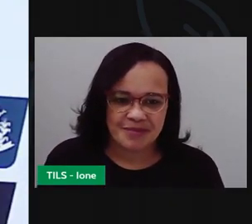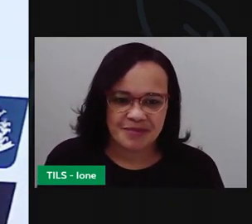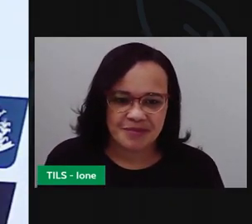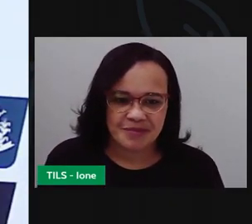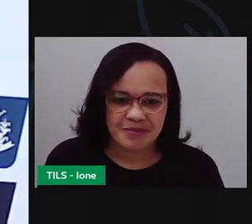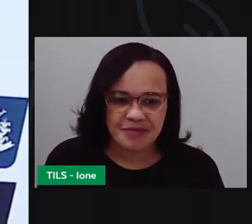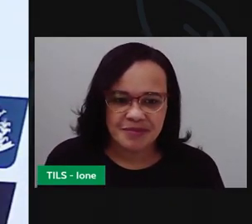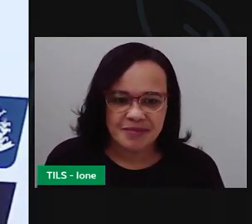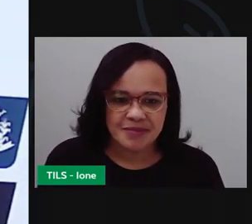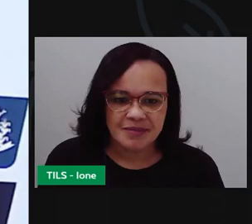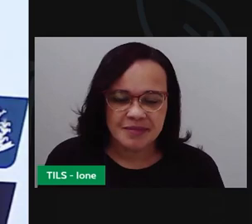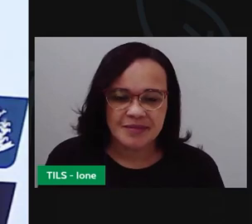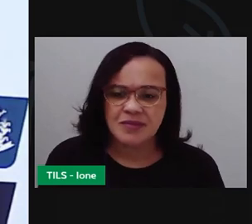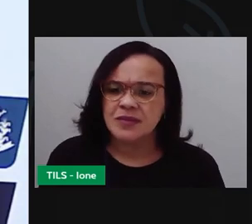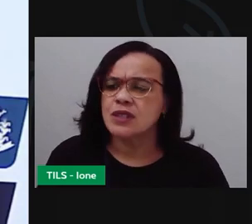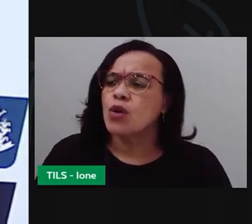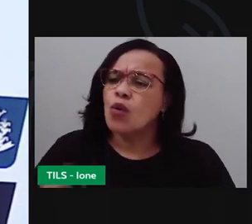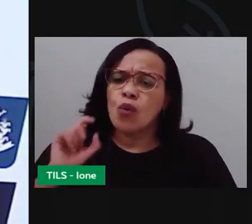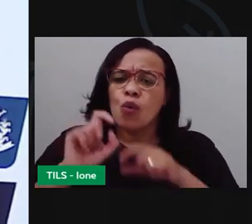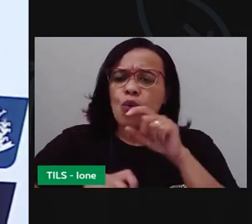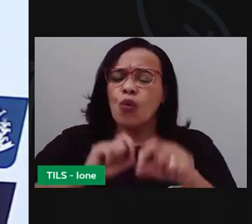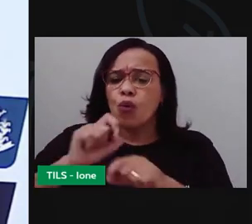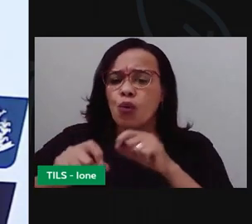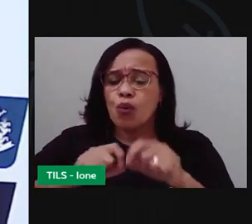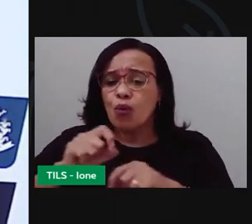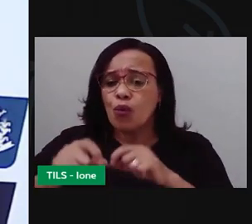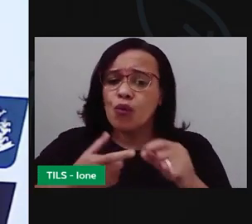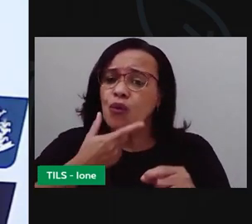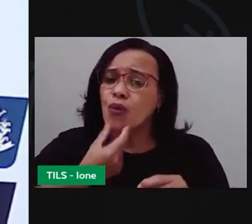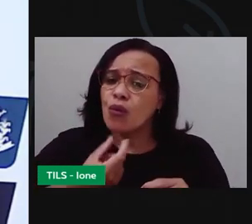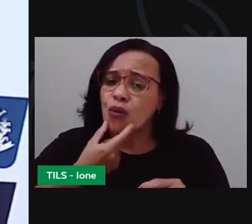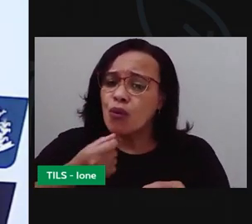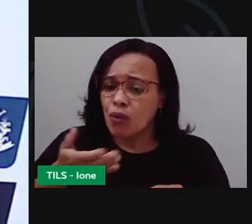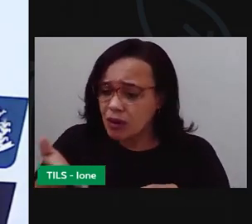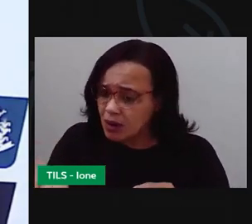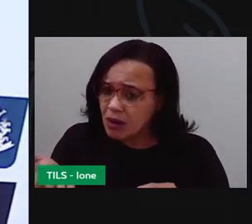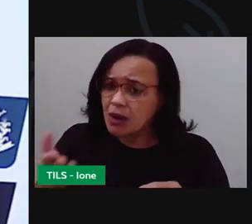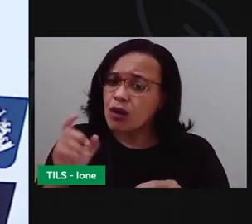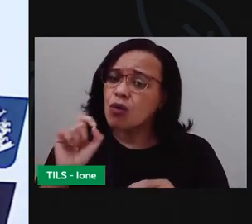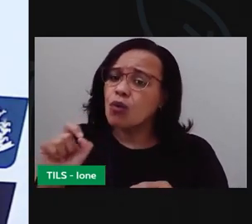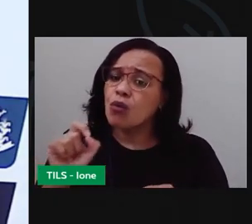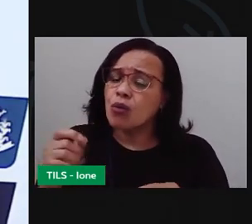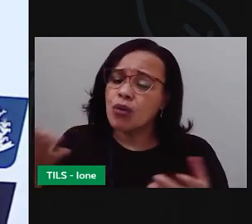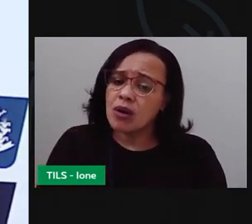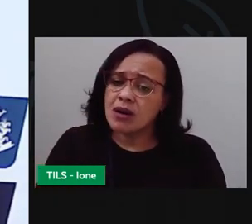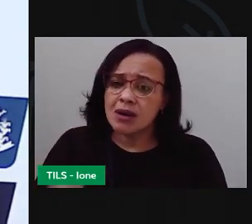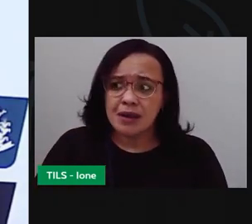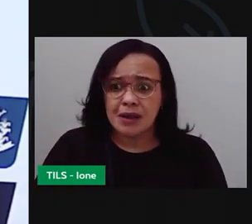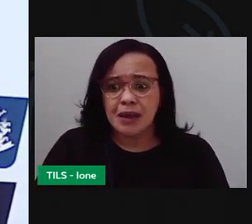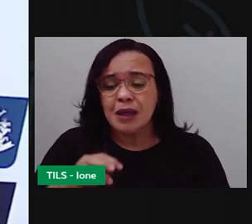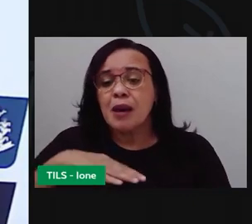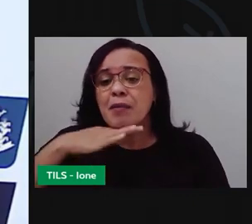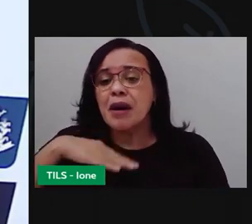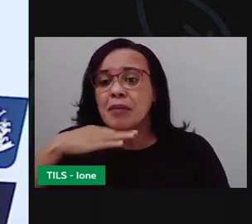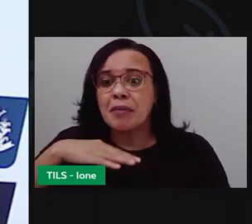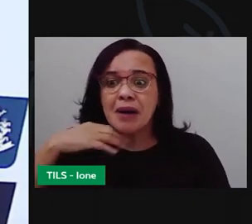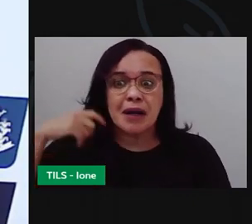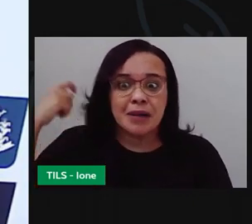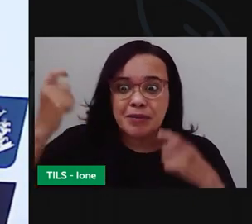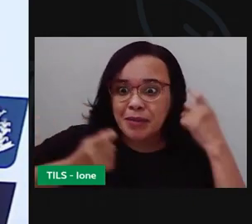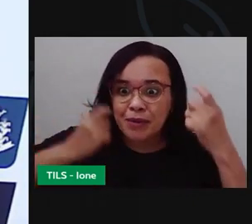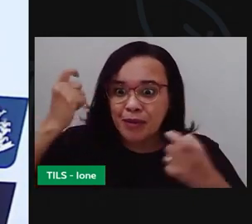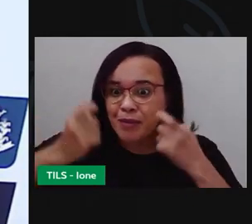O que que há com esse mocinho? A mãe pergunta, preocupada. Ele comeu muita torta de